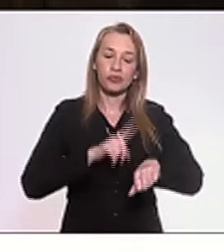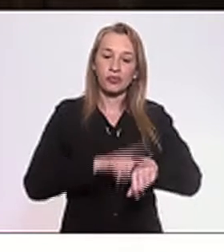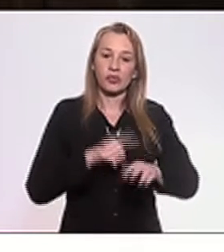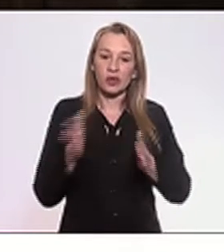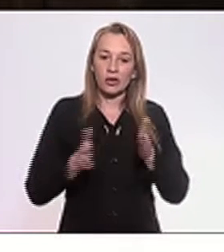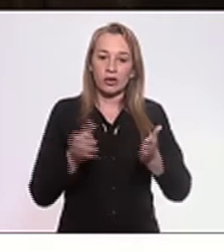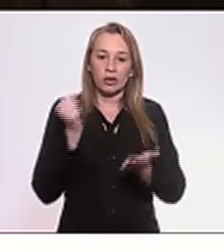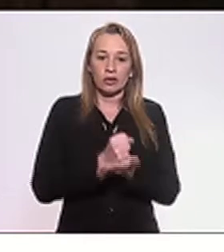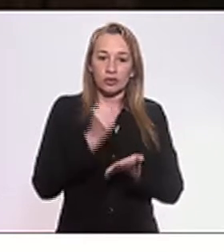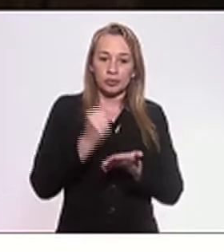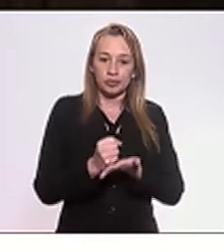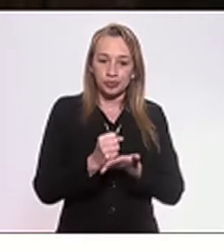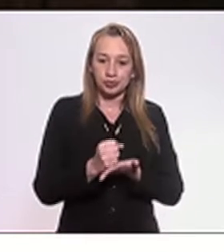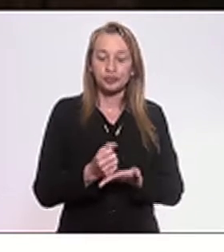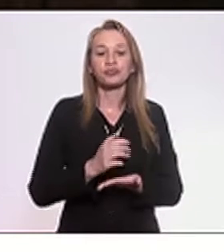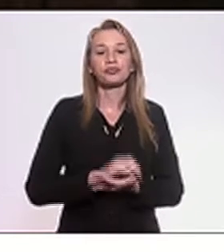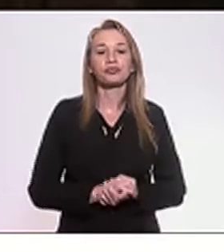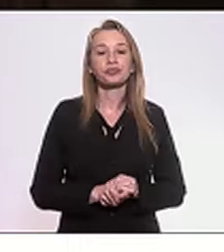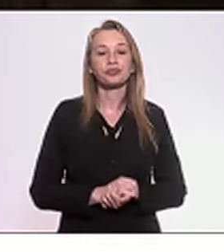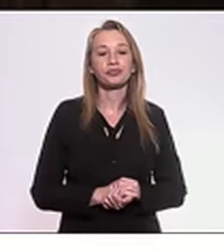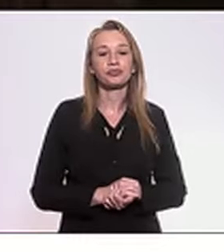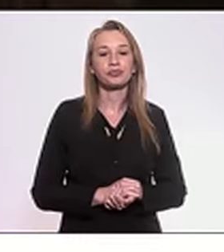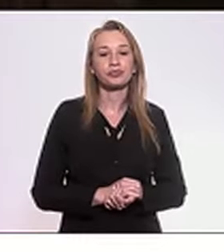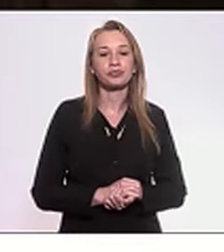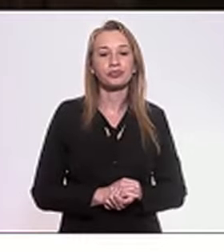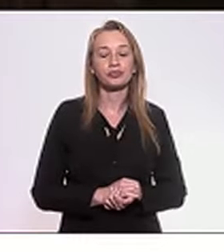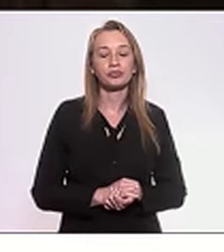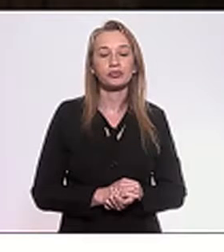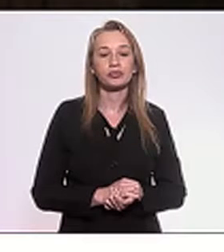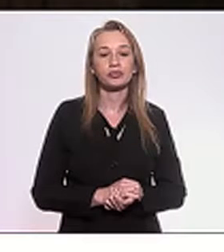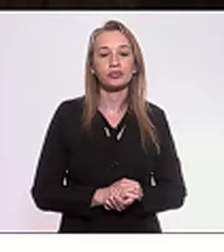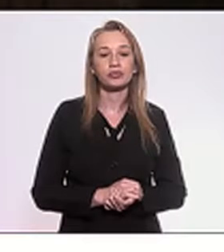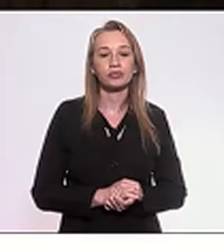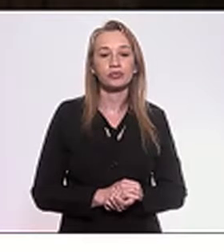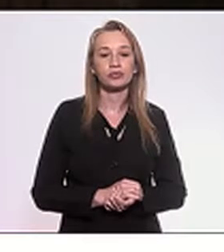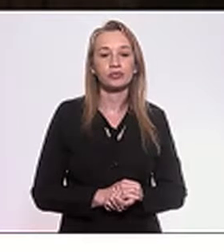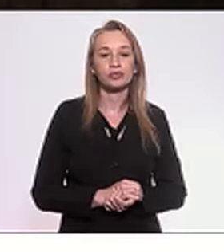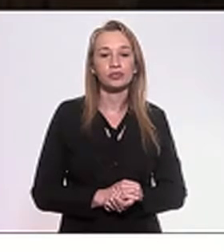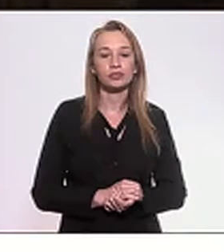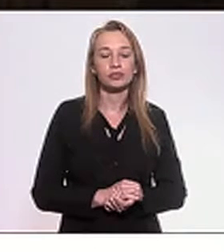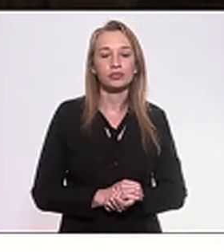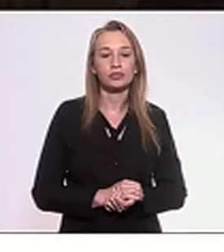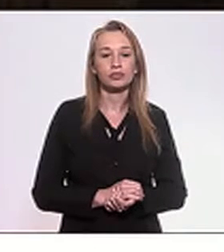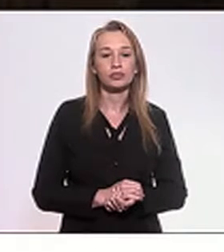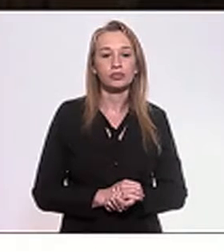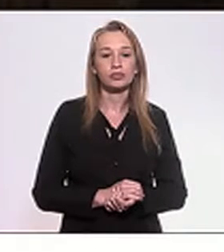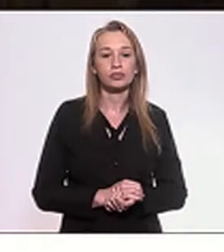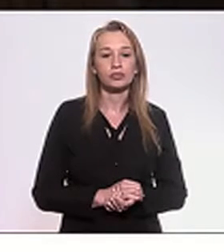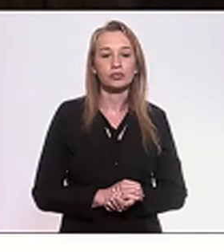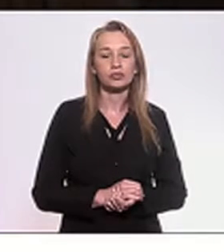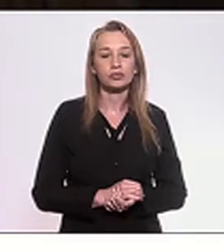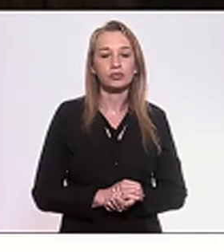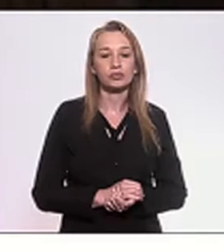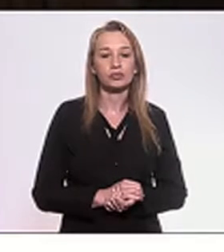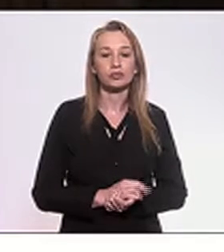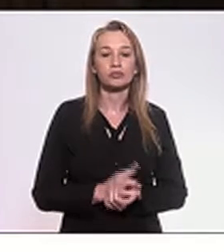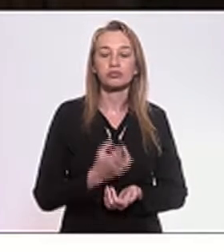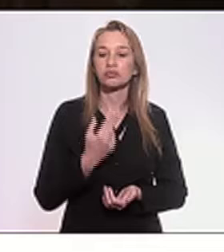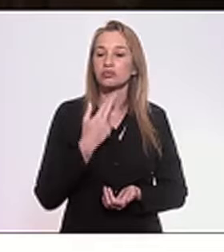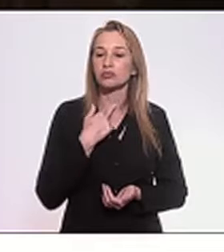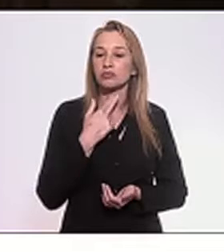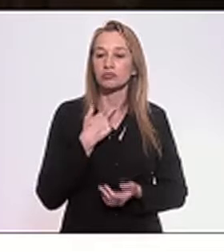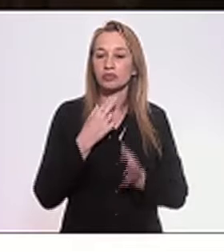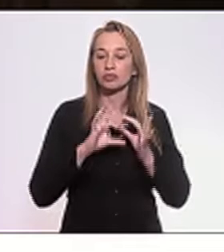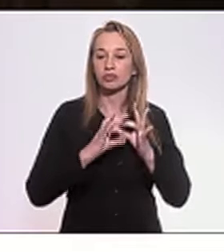contrato de concessão não poderá exceder a 25 anos,